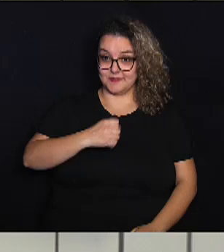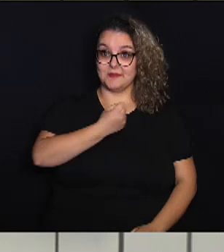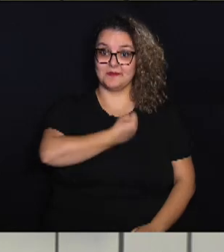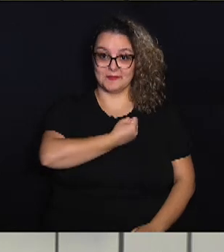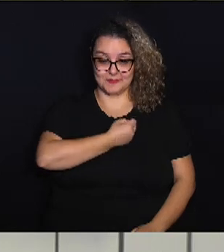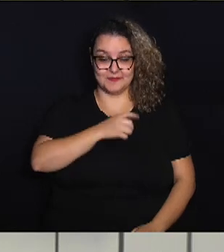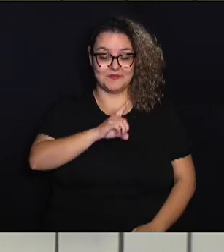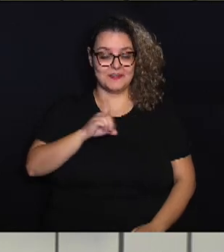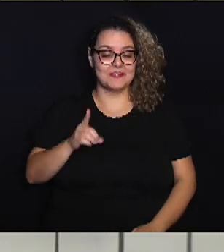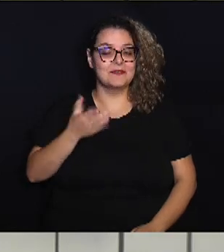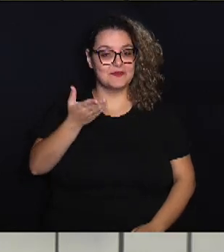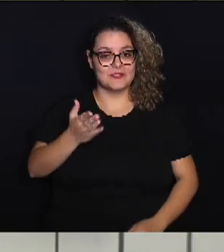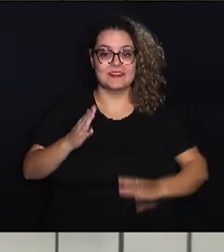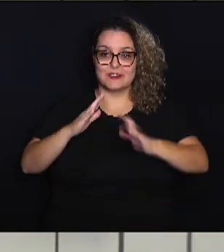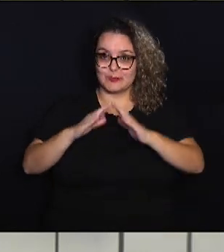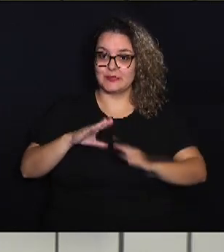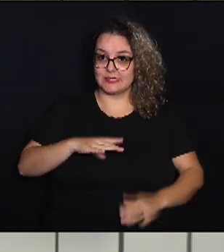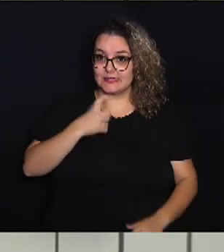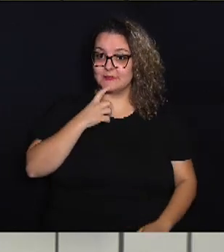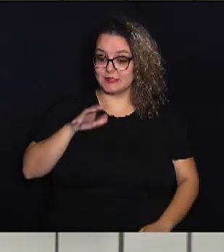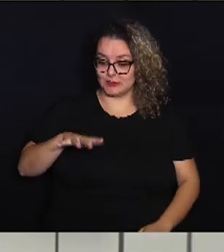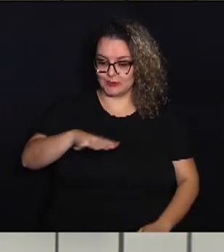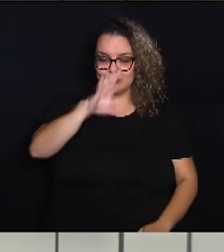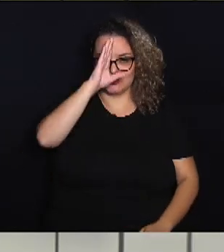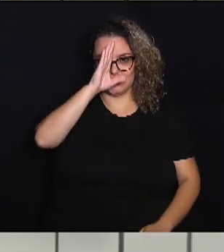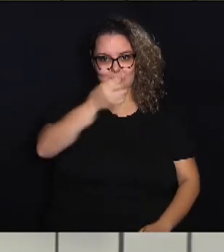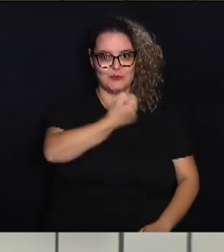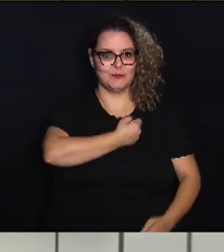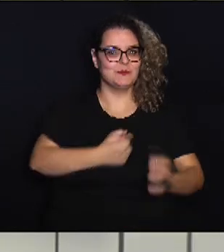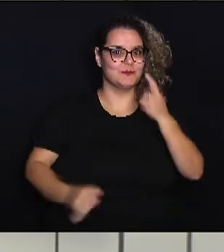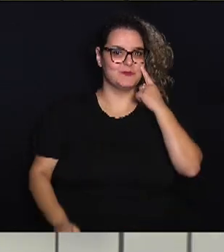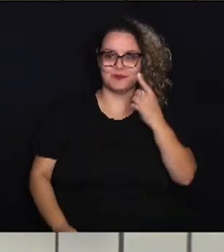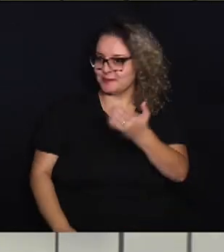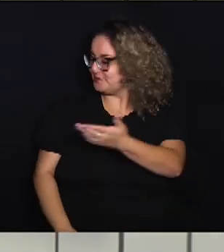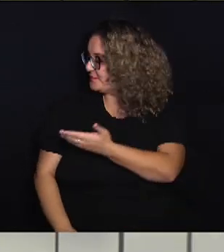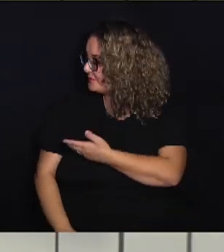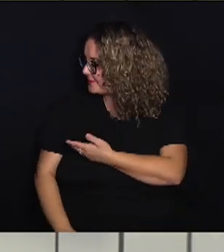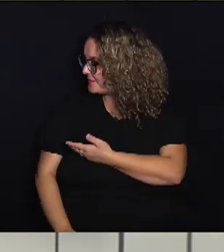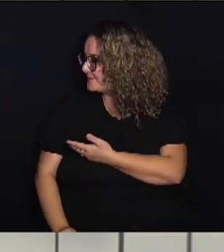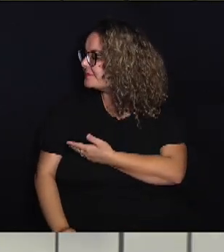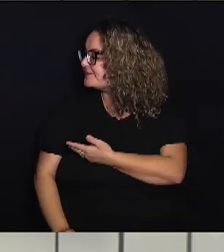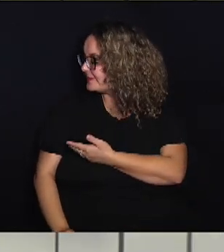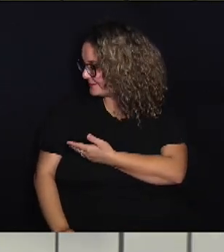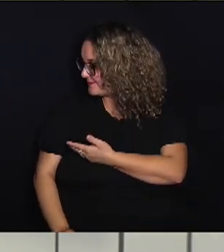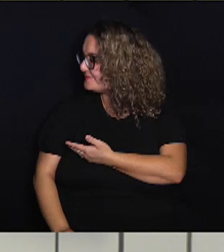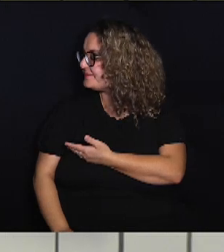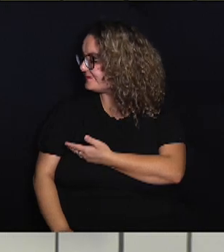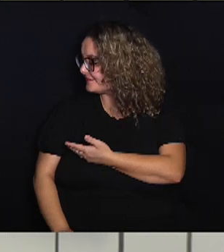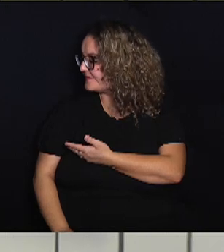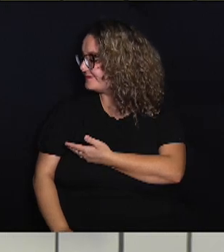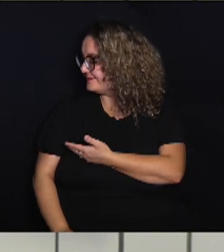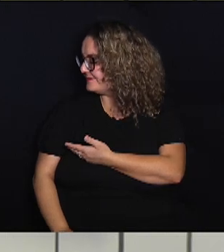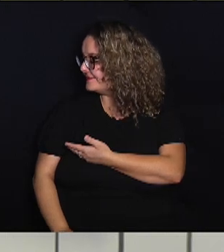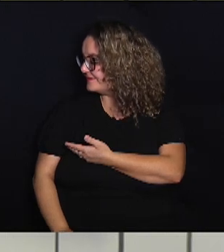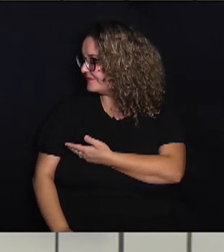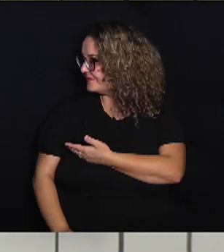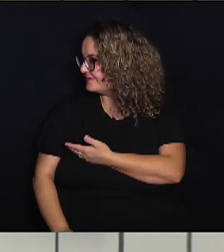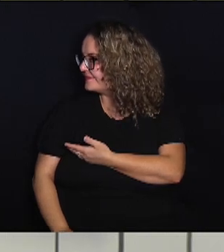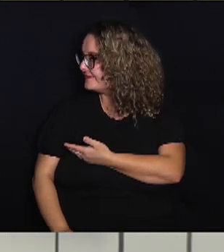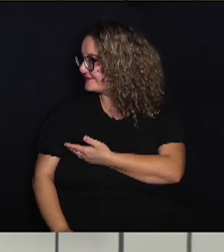para você que é de Campinas e região, pode ir direto no número. É só colocar lá, 978-29